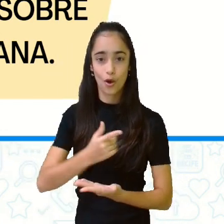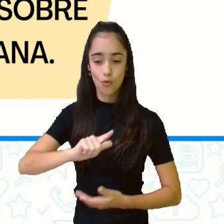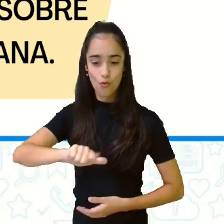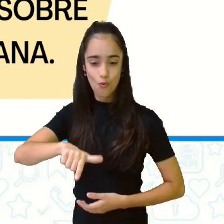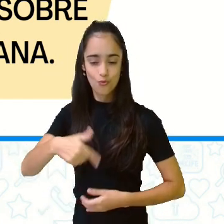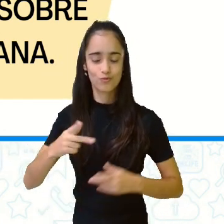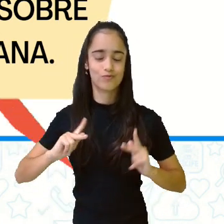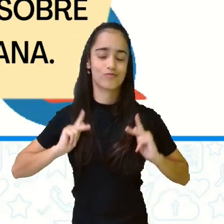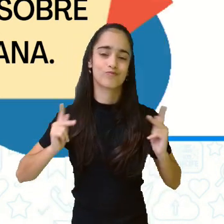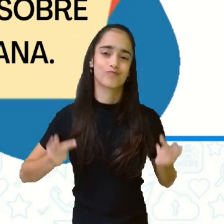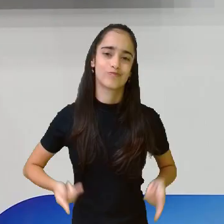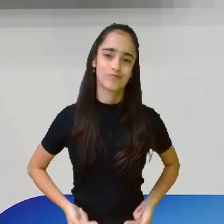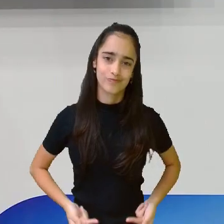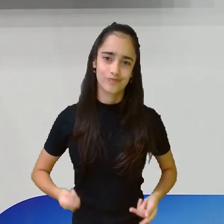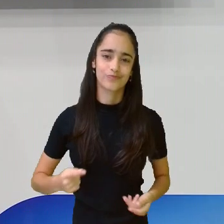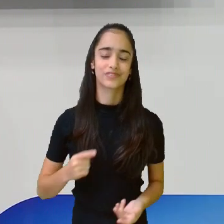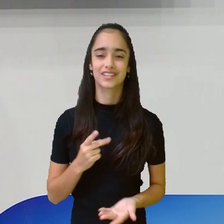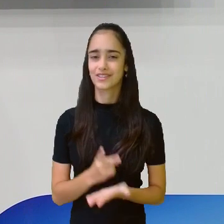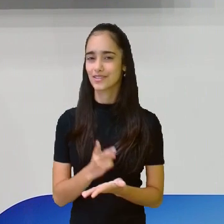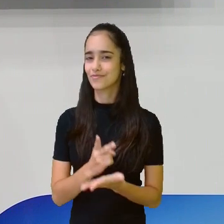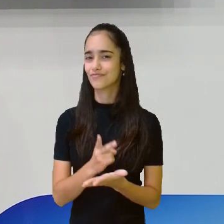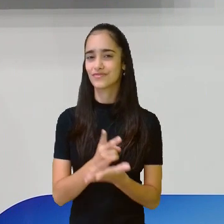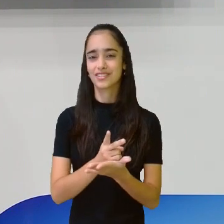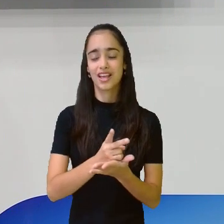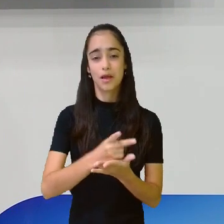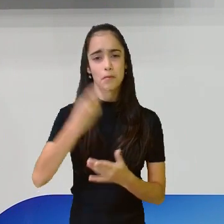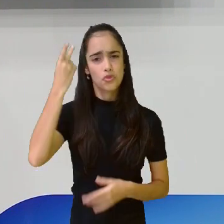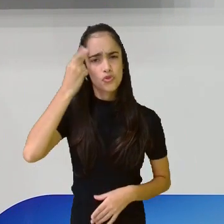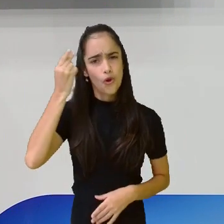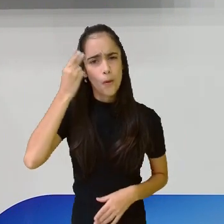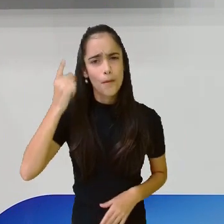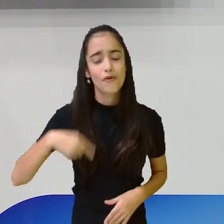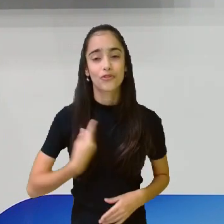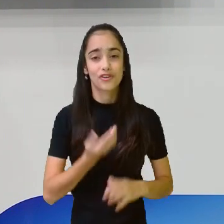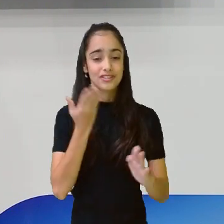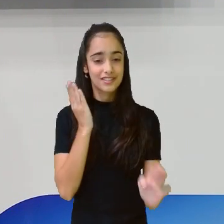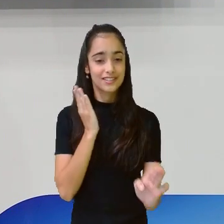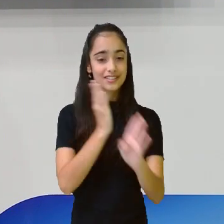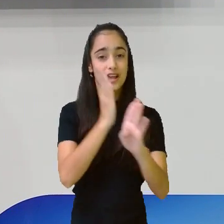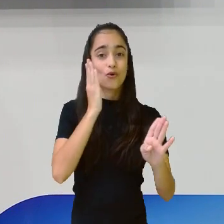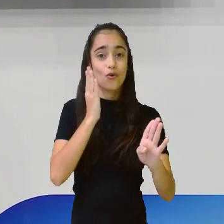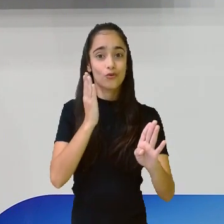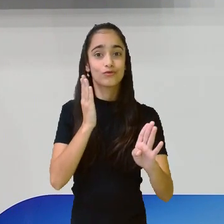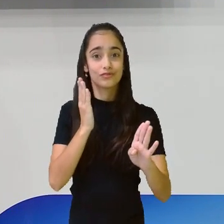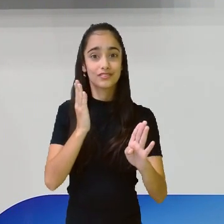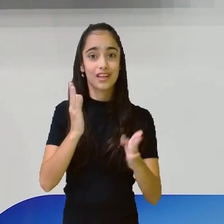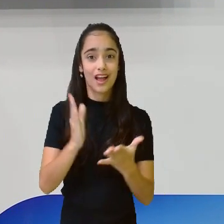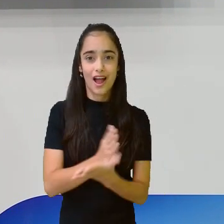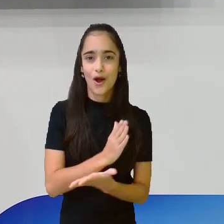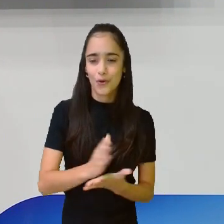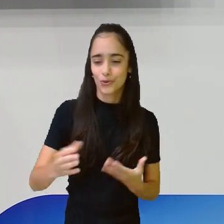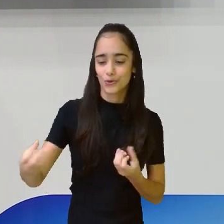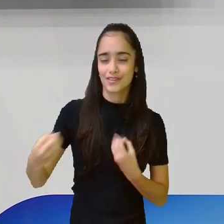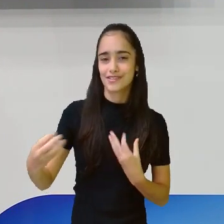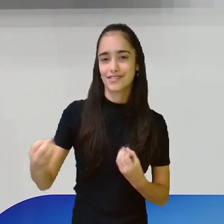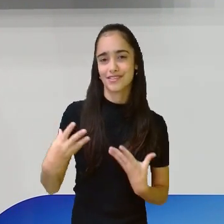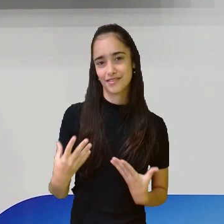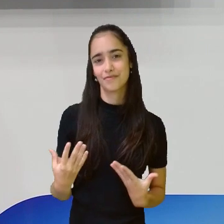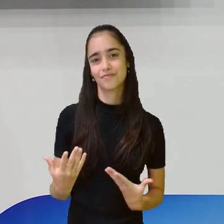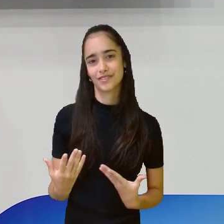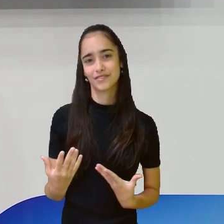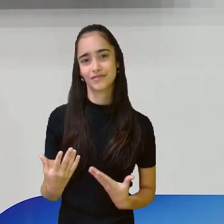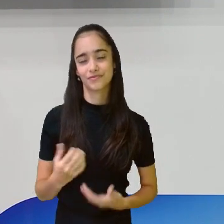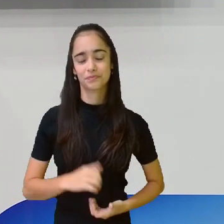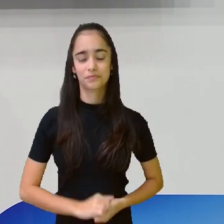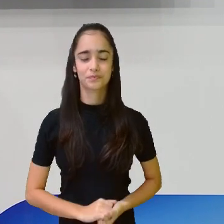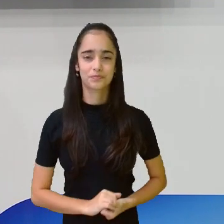bem comum, você encontrar a moral das fábulas relacionadas às relações aí, as problemáticas